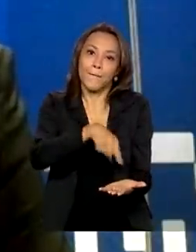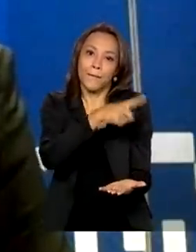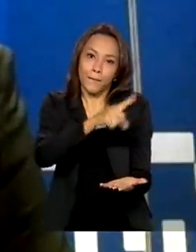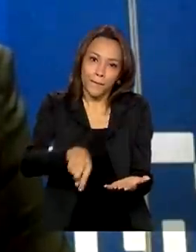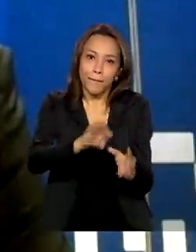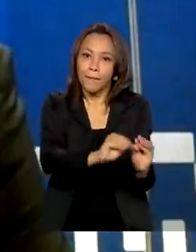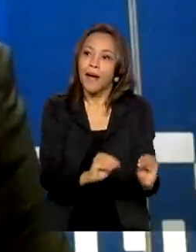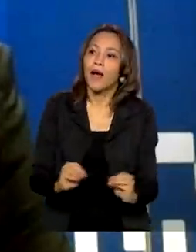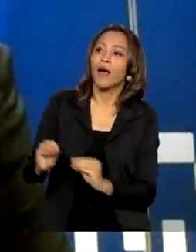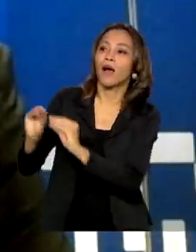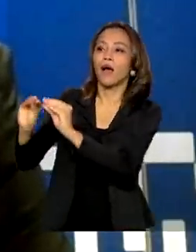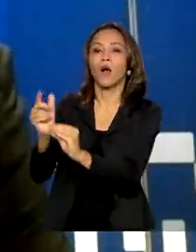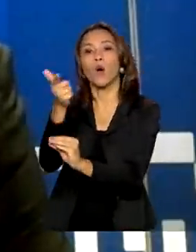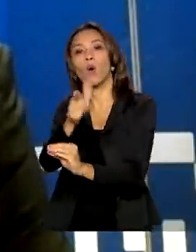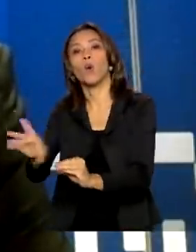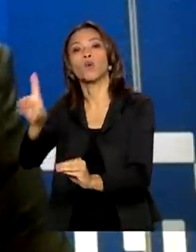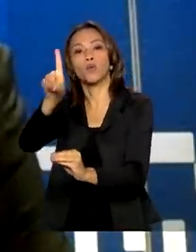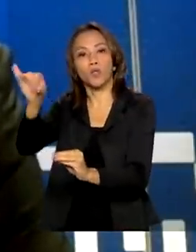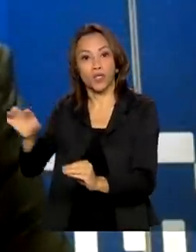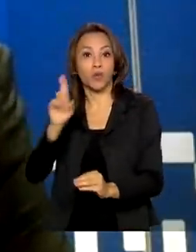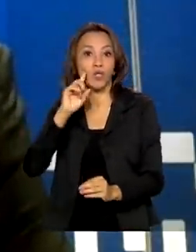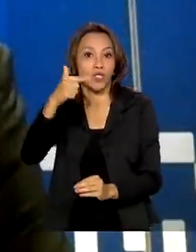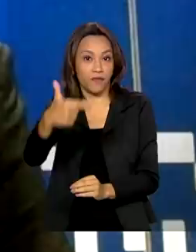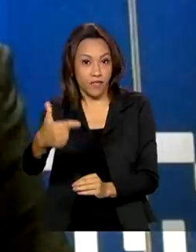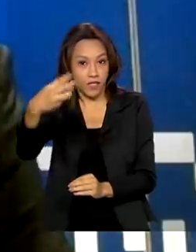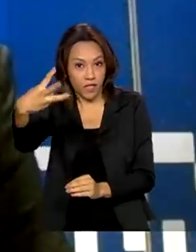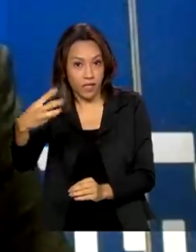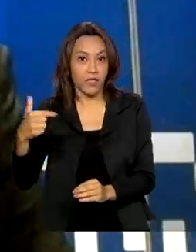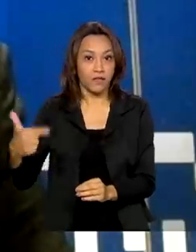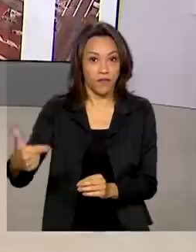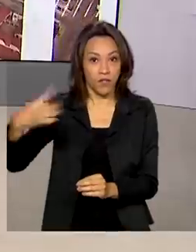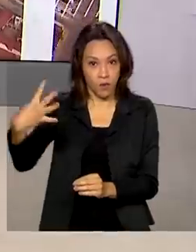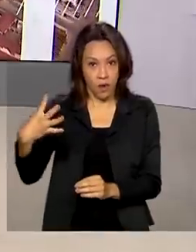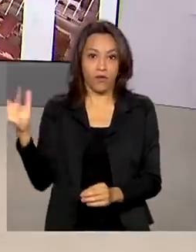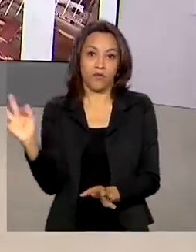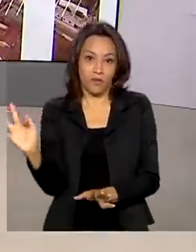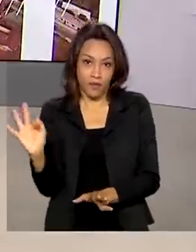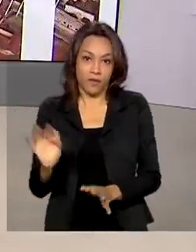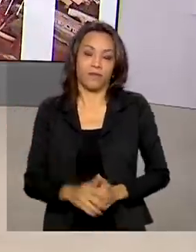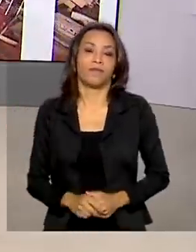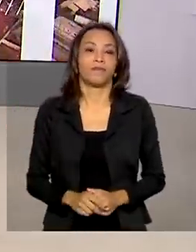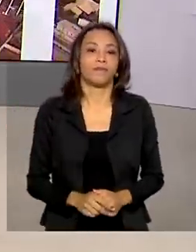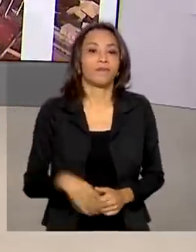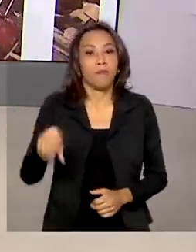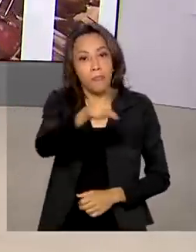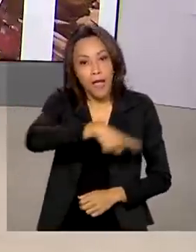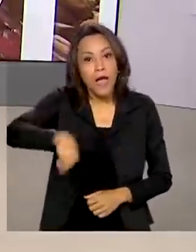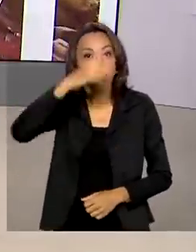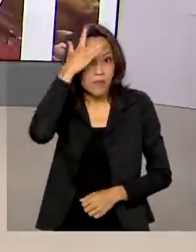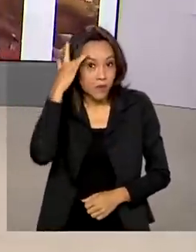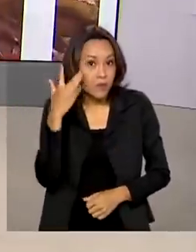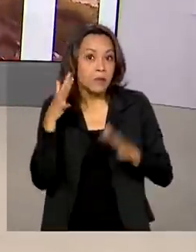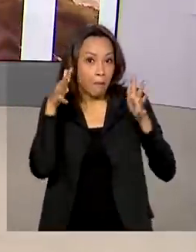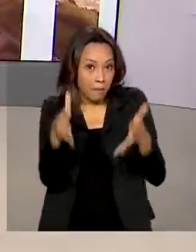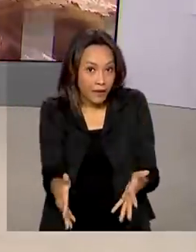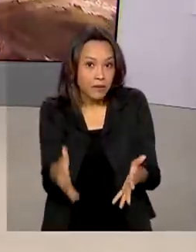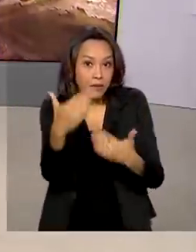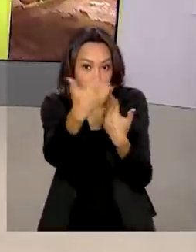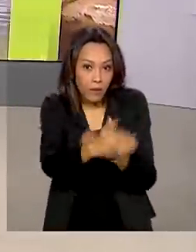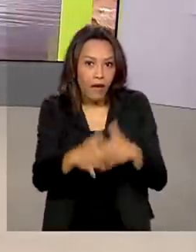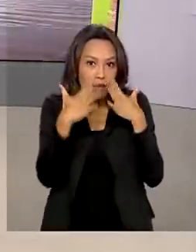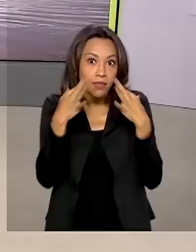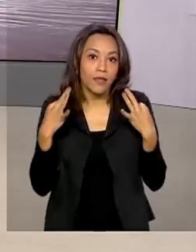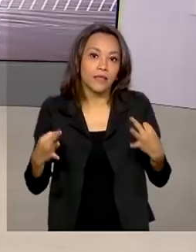reaplicação, que será nos dias 23 e 24 de fevereiro. E os participantes devem ficar atentos porque os